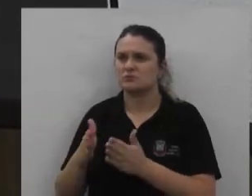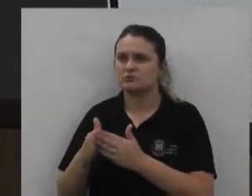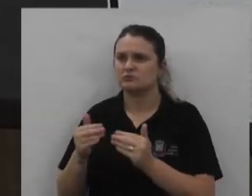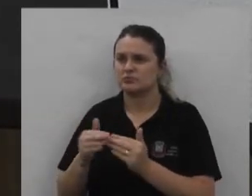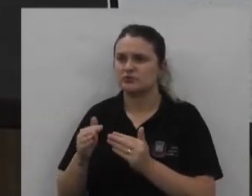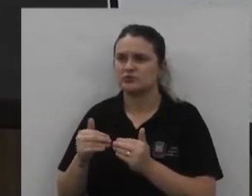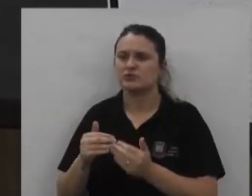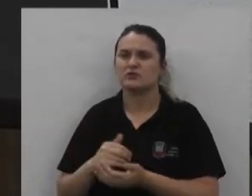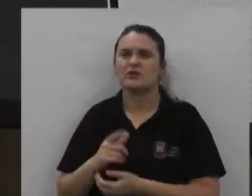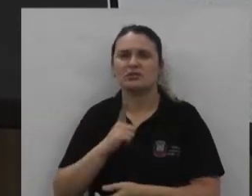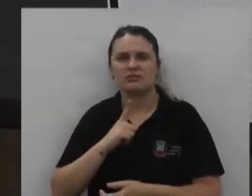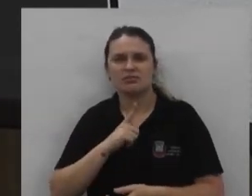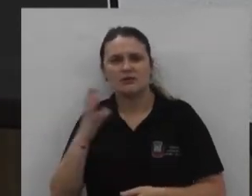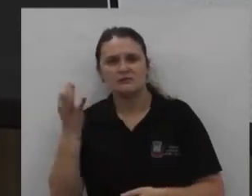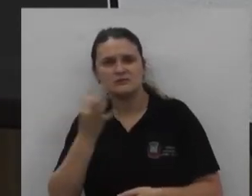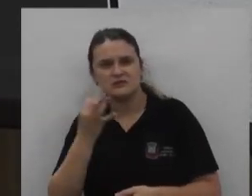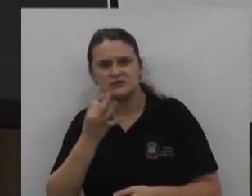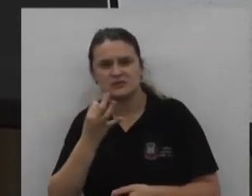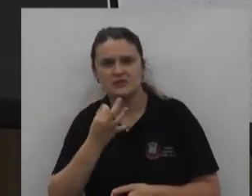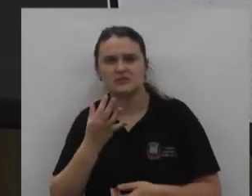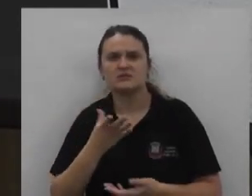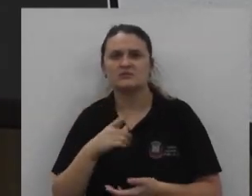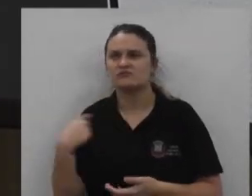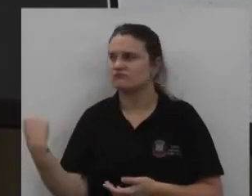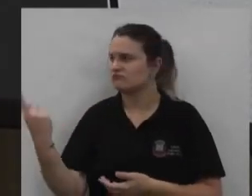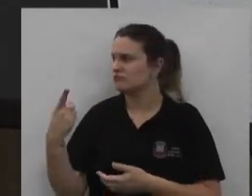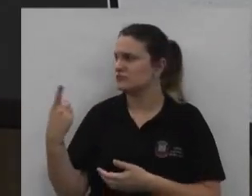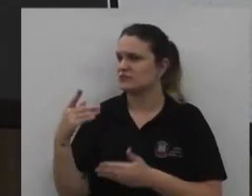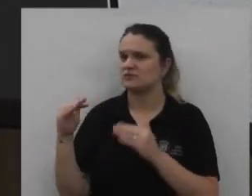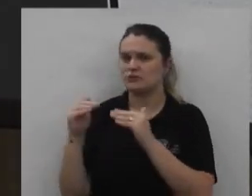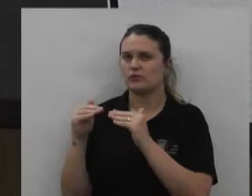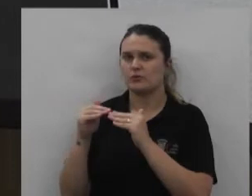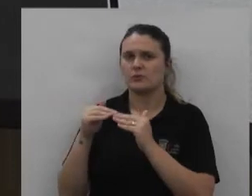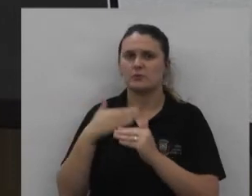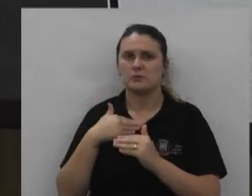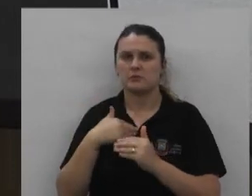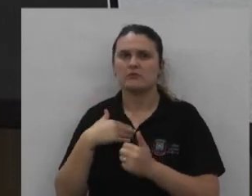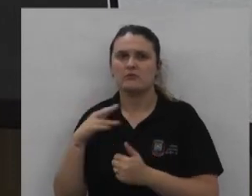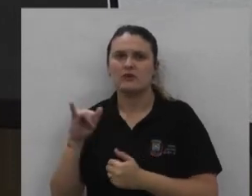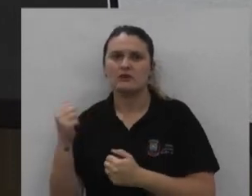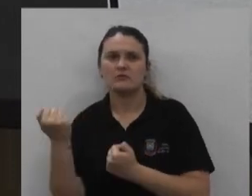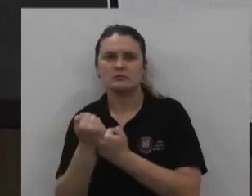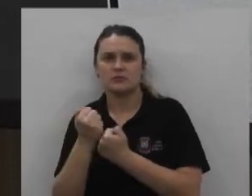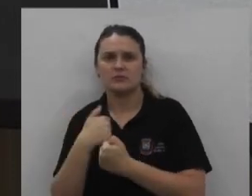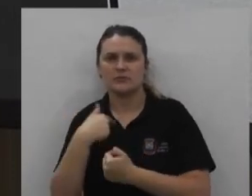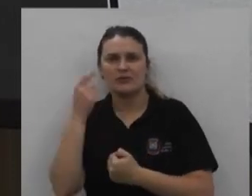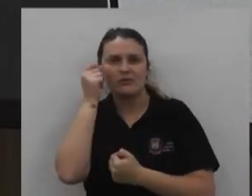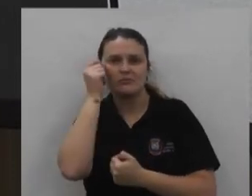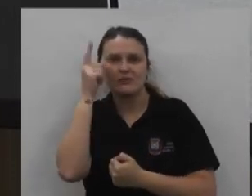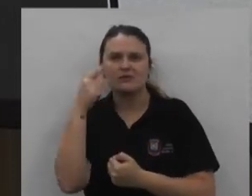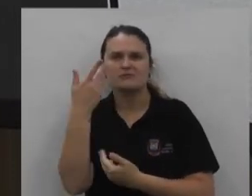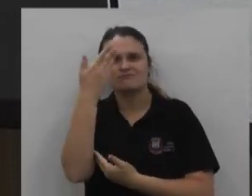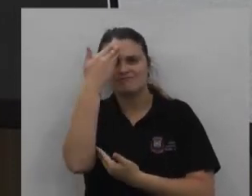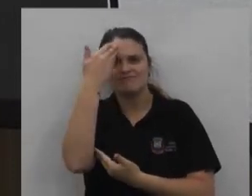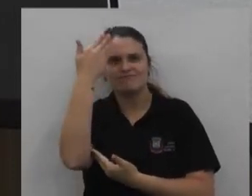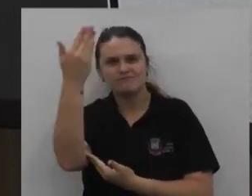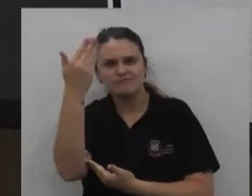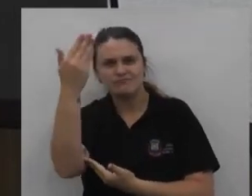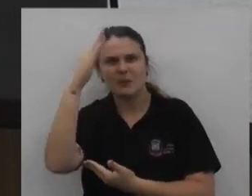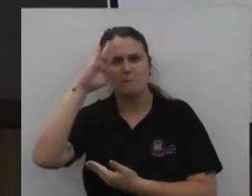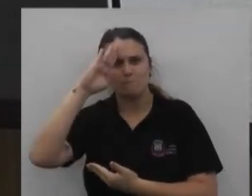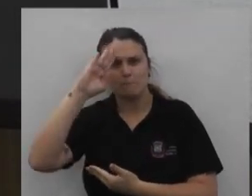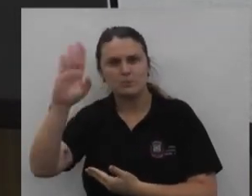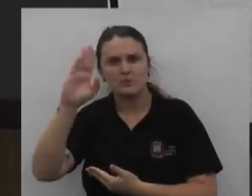pedido eu tenho certeza que vocês todos viram juntos nessa condição eu agradeço principalmente